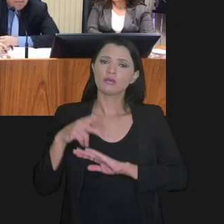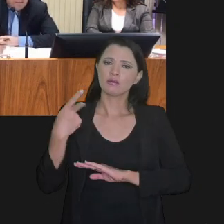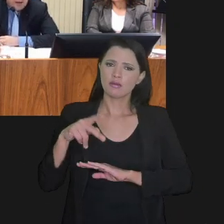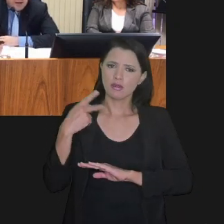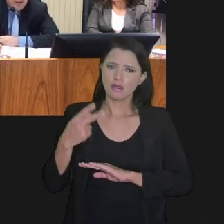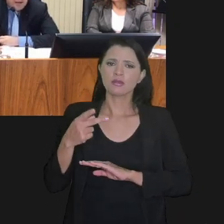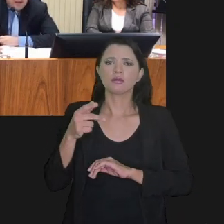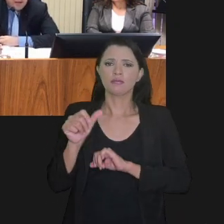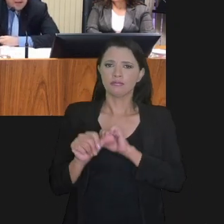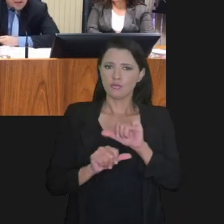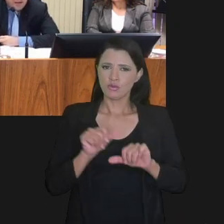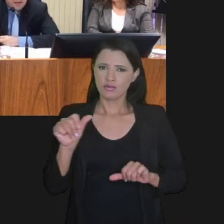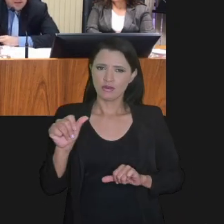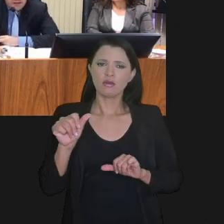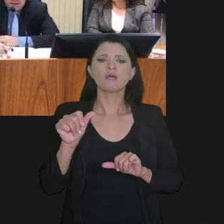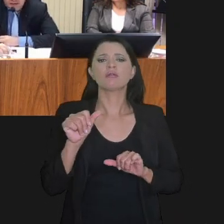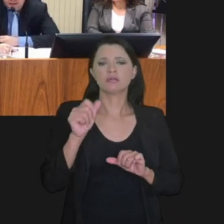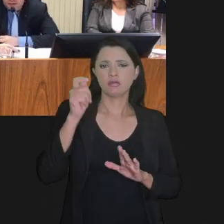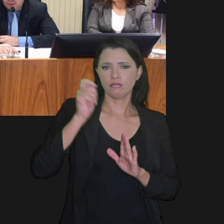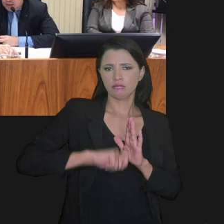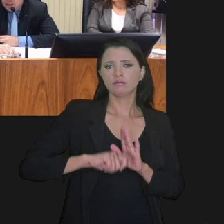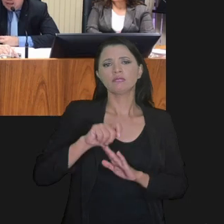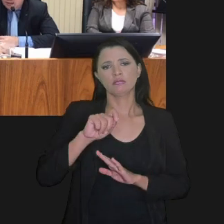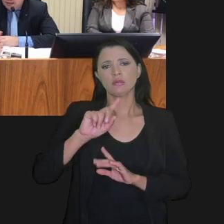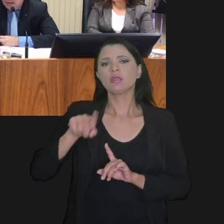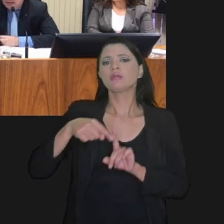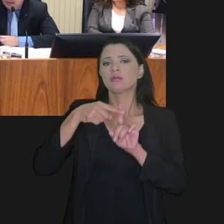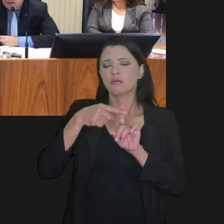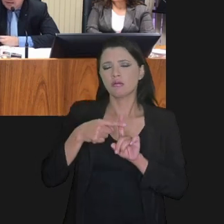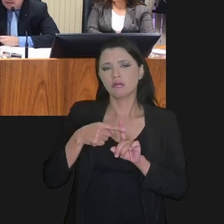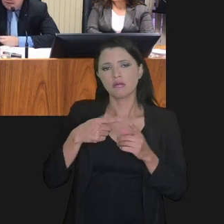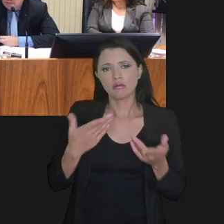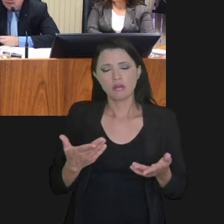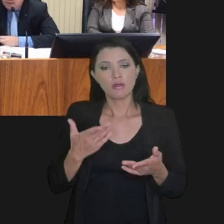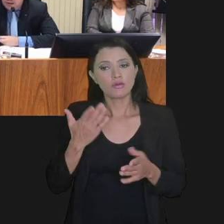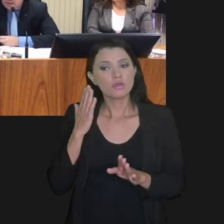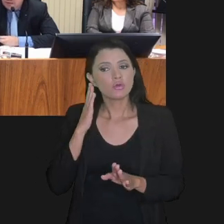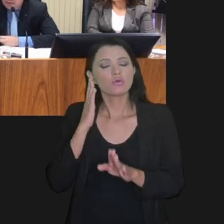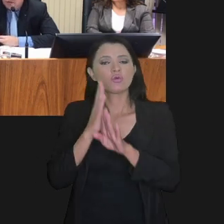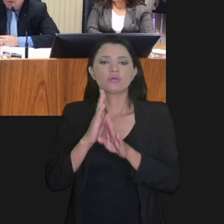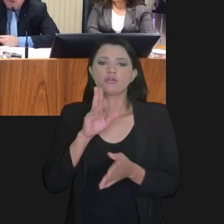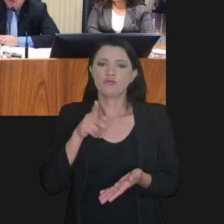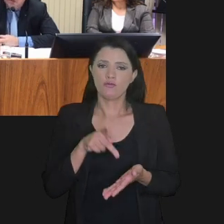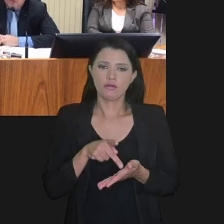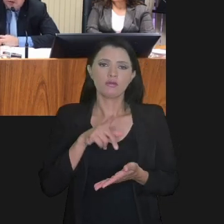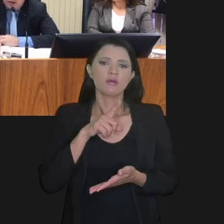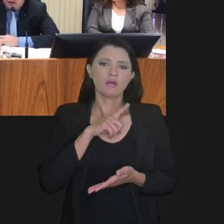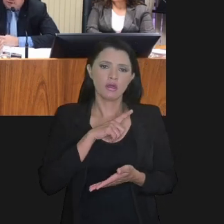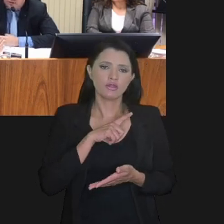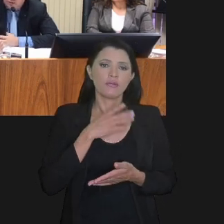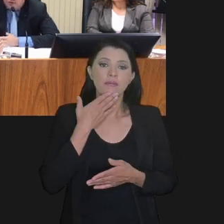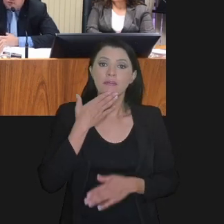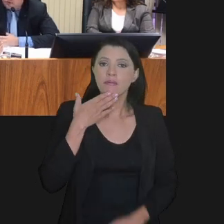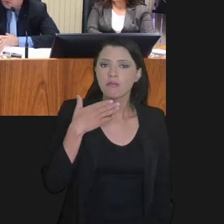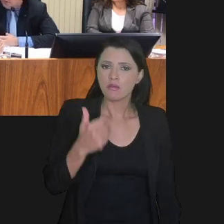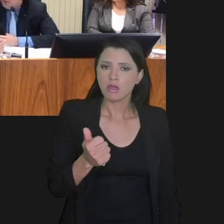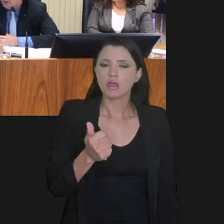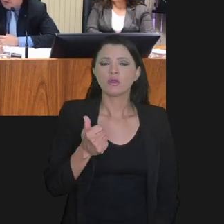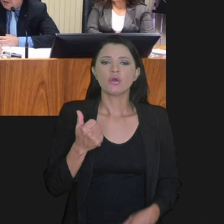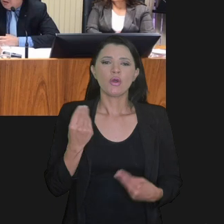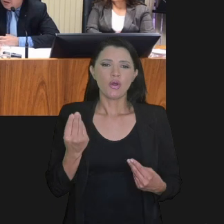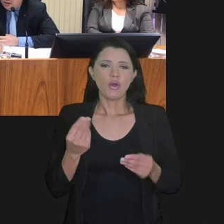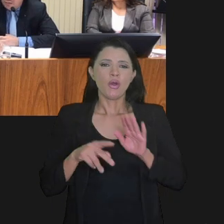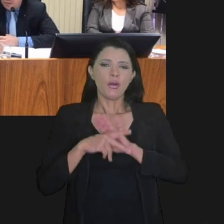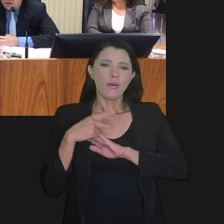característica dessa transação tem essa vantagem de você efetivamente encontrar, ter um encontro de